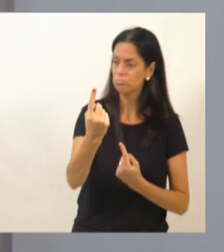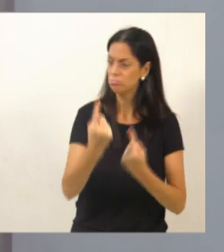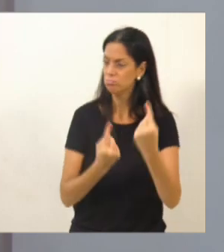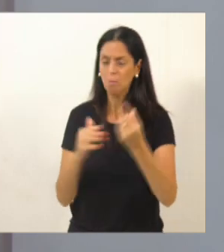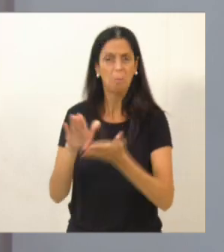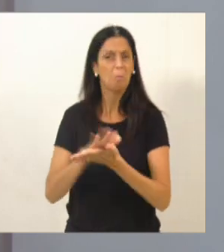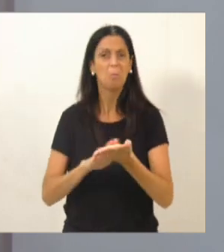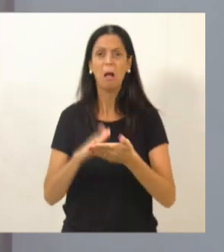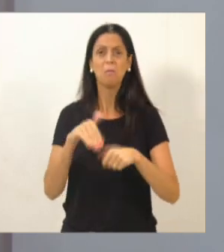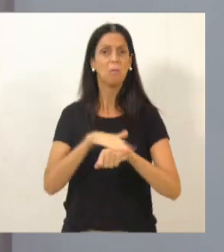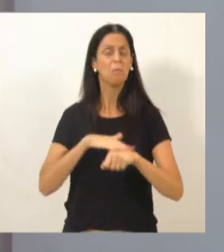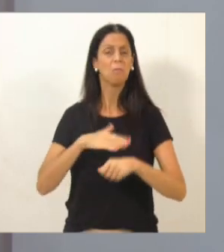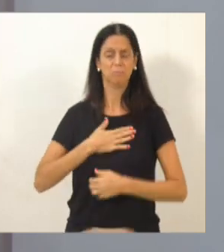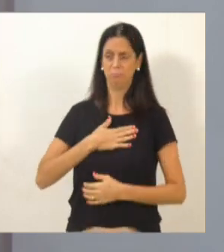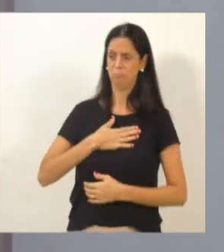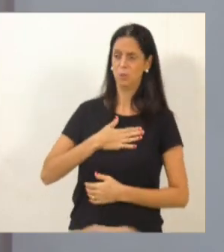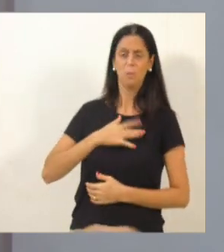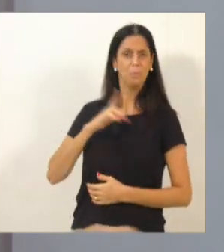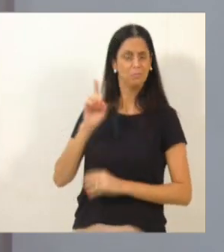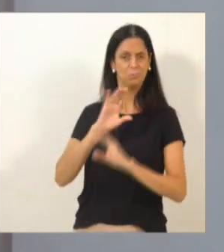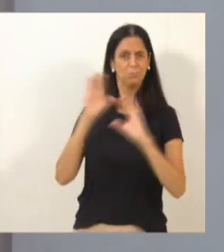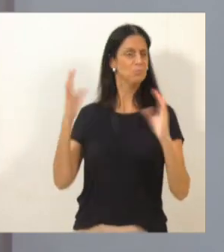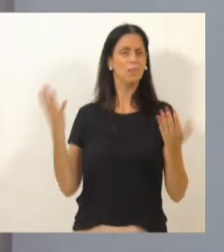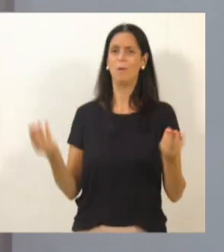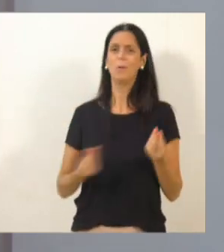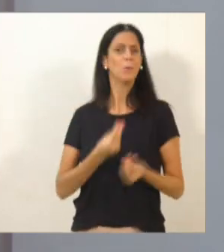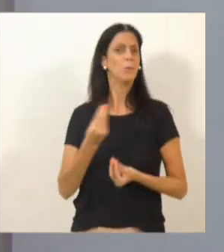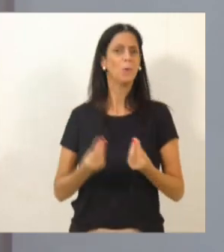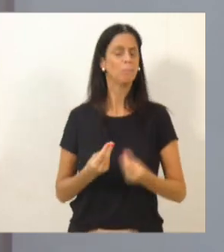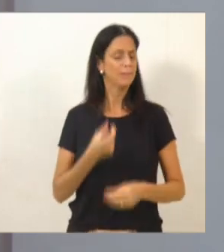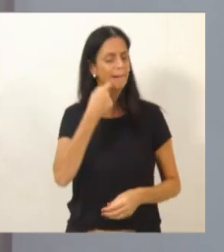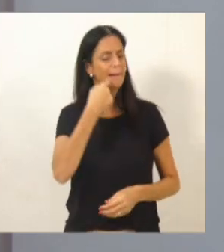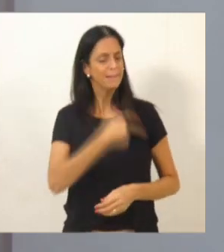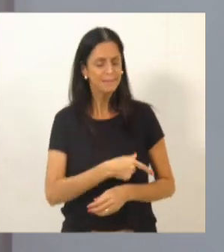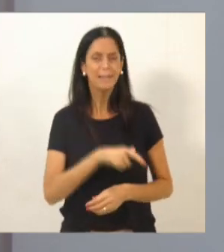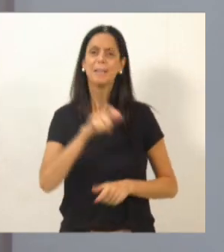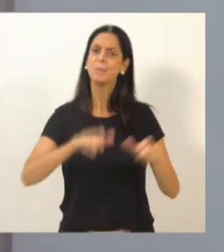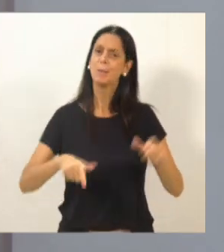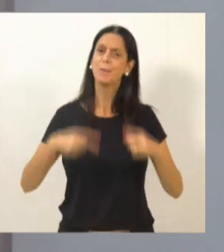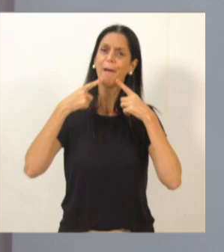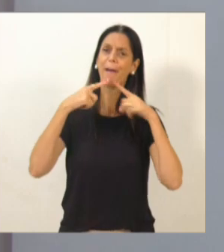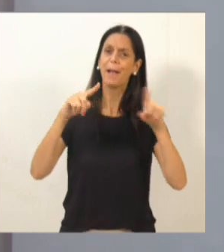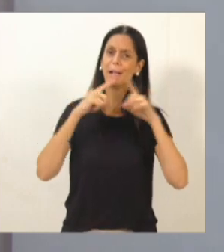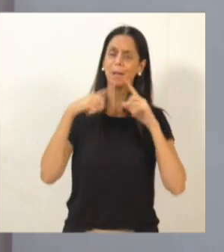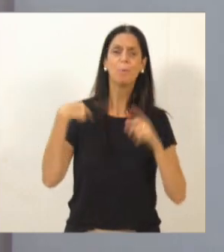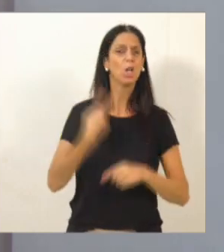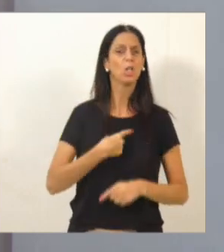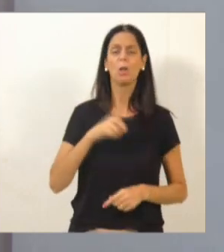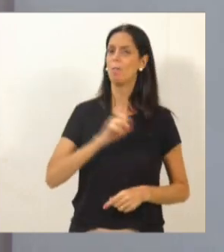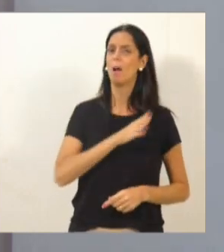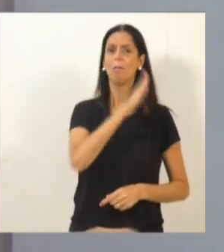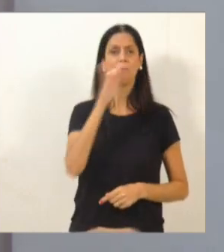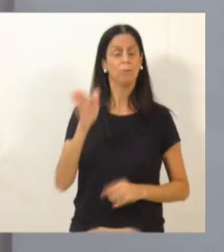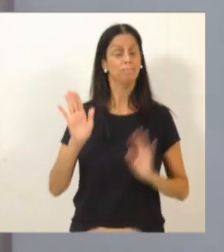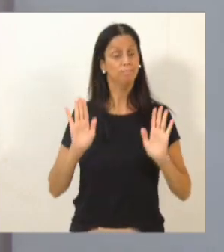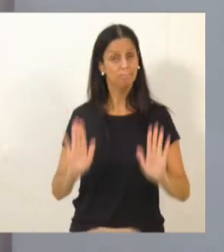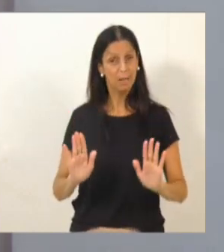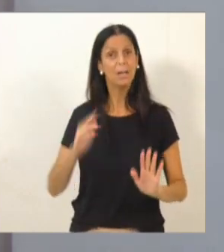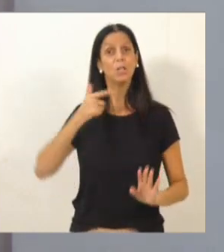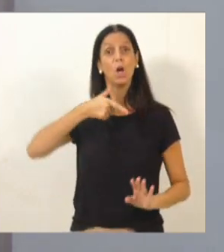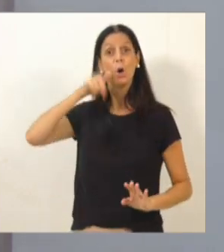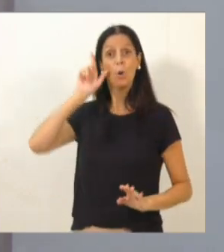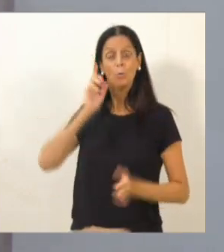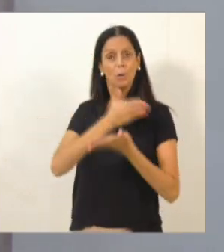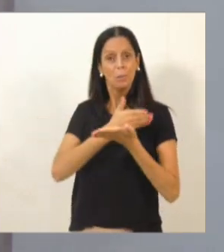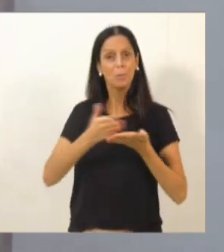colocar. Eu falava, meu Deus do céu, e gente reclamando que a gente não vai quando a gente vai. Eu acho que essa casa deu o seu ato ontem, a